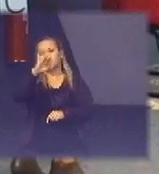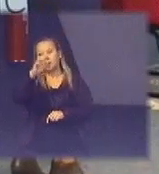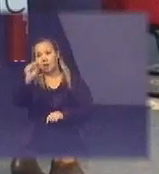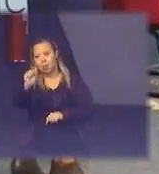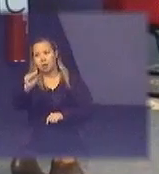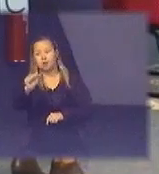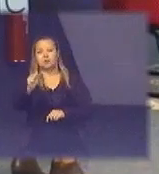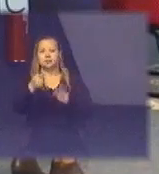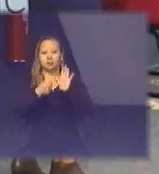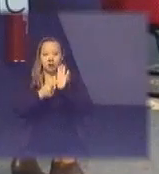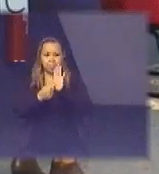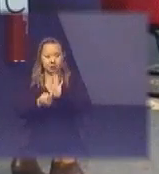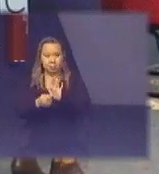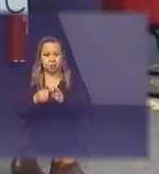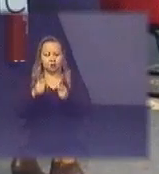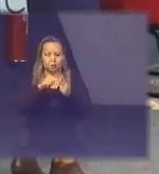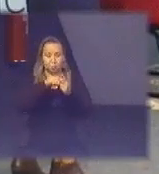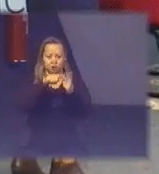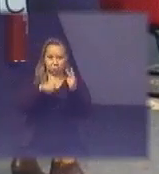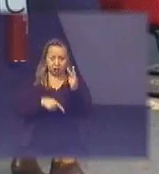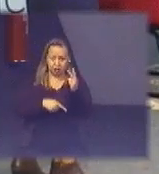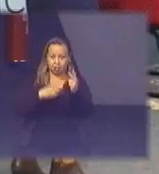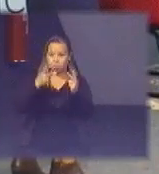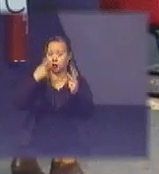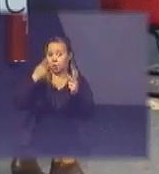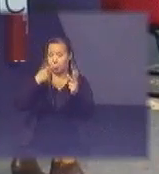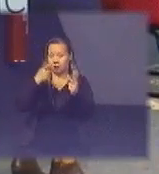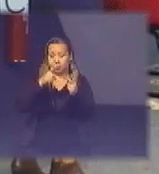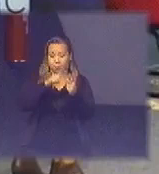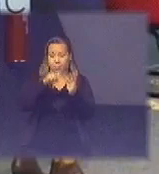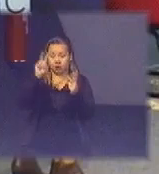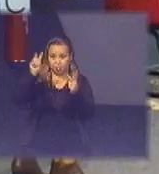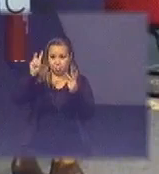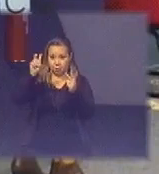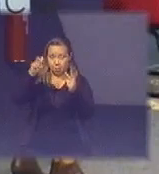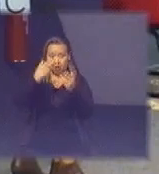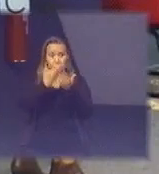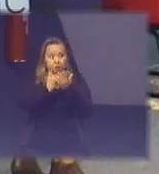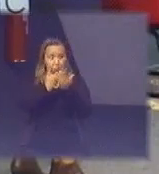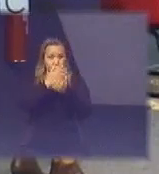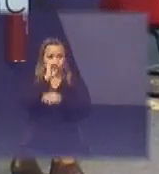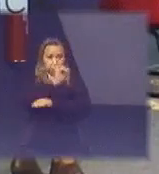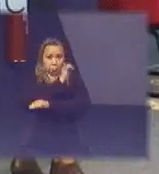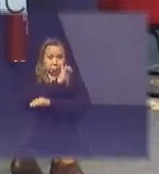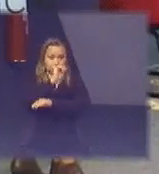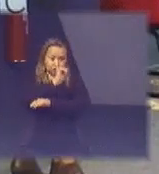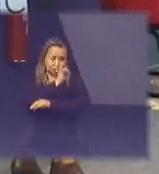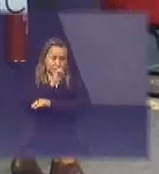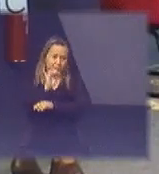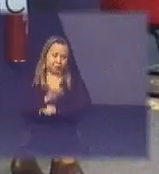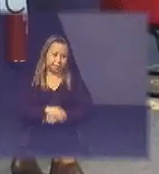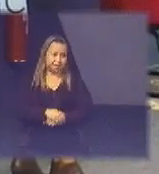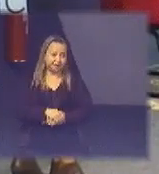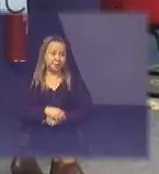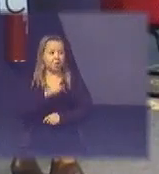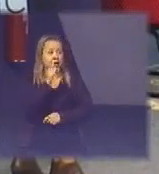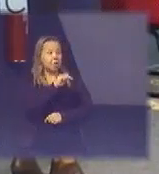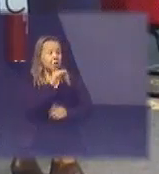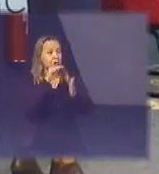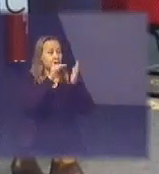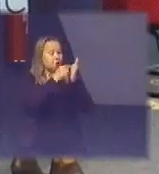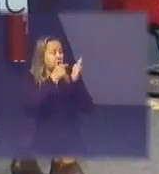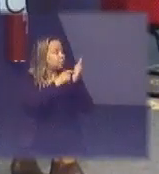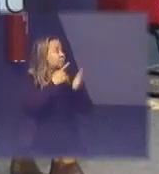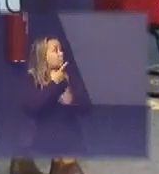e dois deles a gente está falando desse estudo logístico estratégico esses pontos em